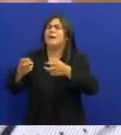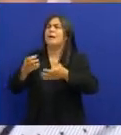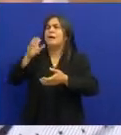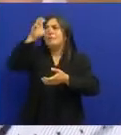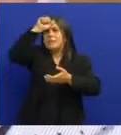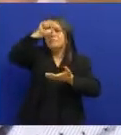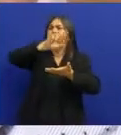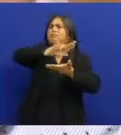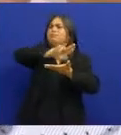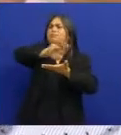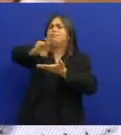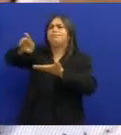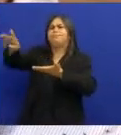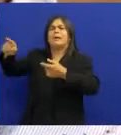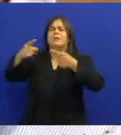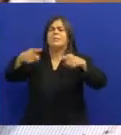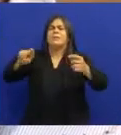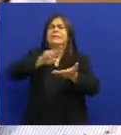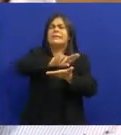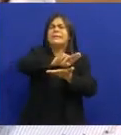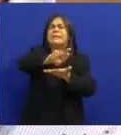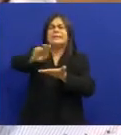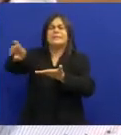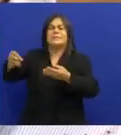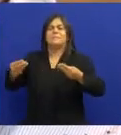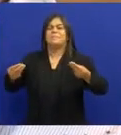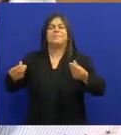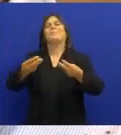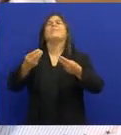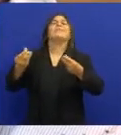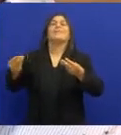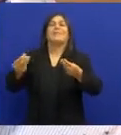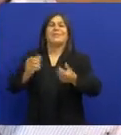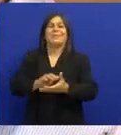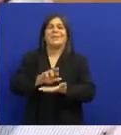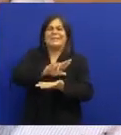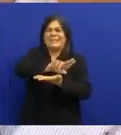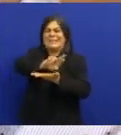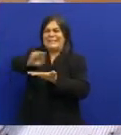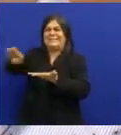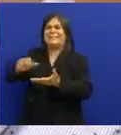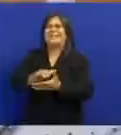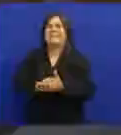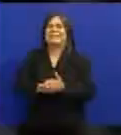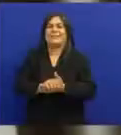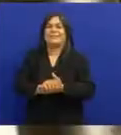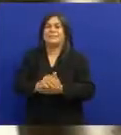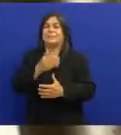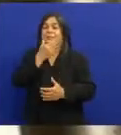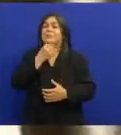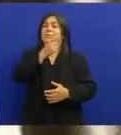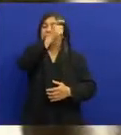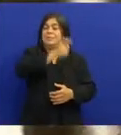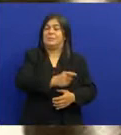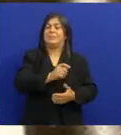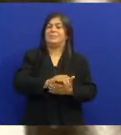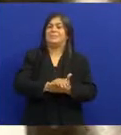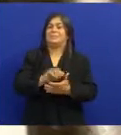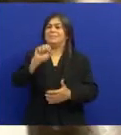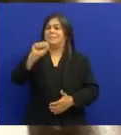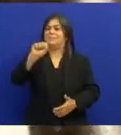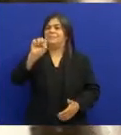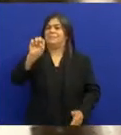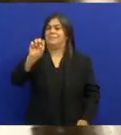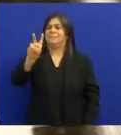Bem amplo E bem Universal Também Porque Severino Araújo O grande maestro